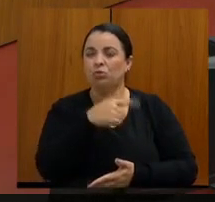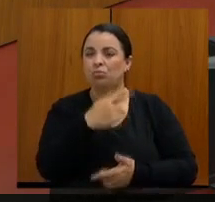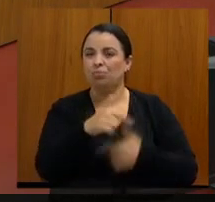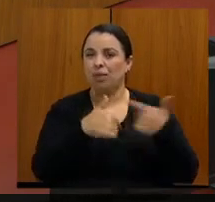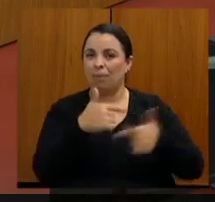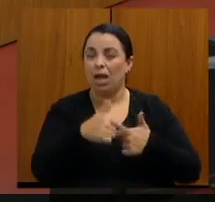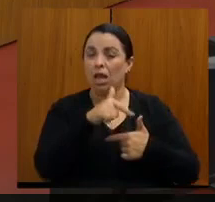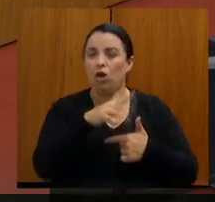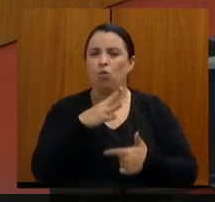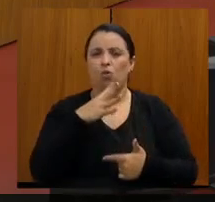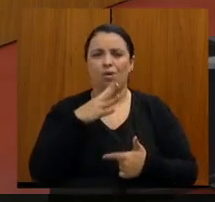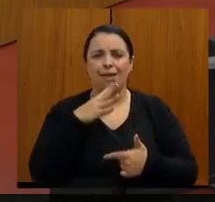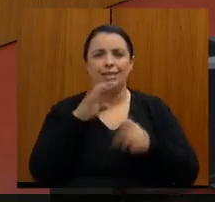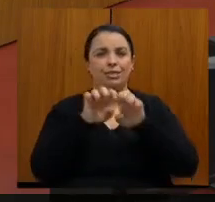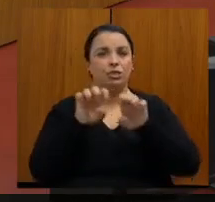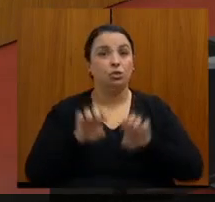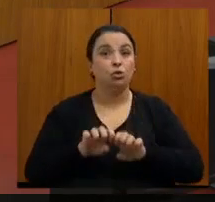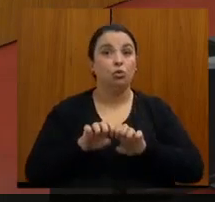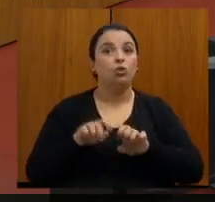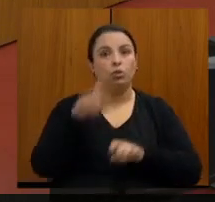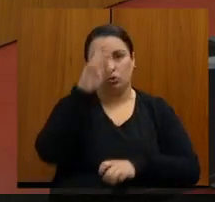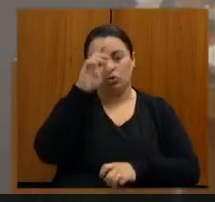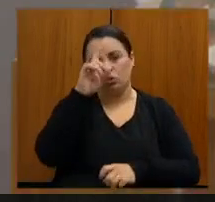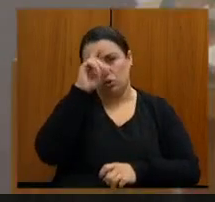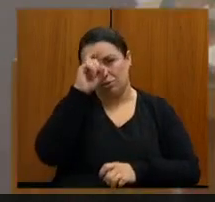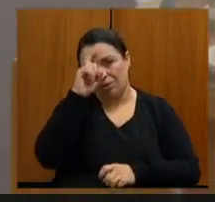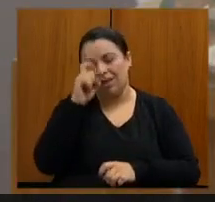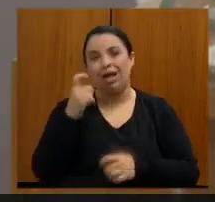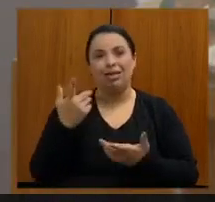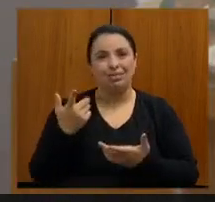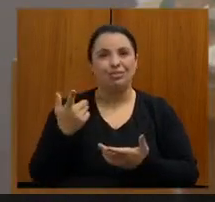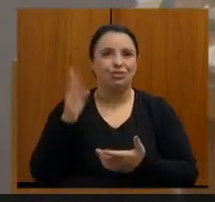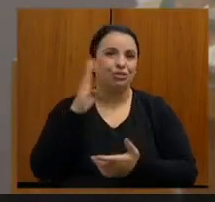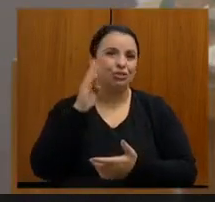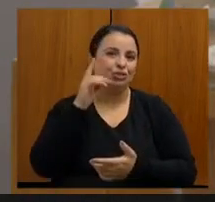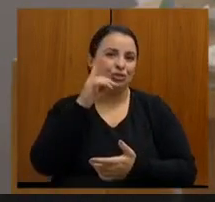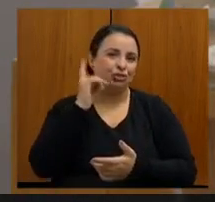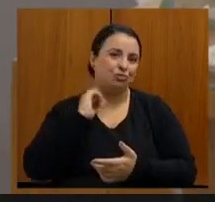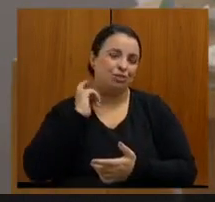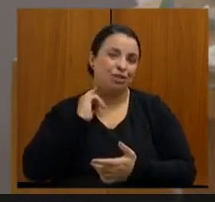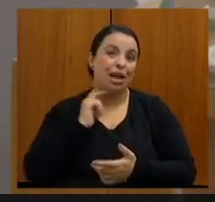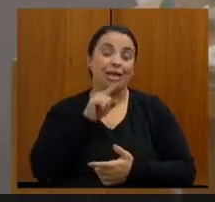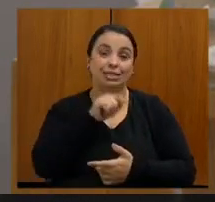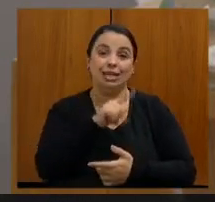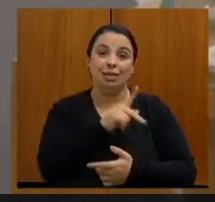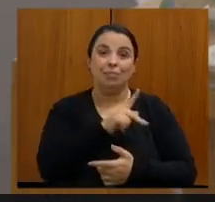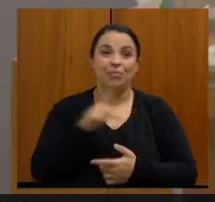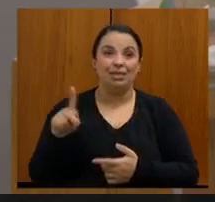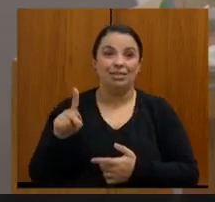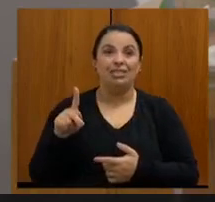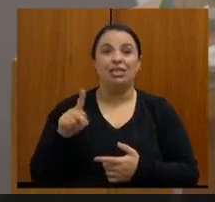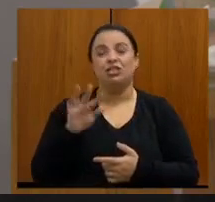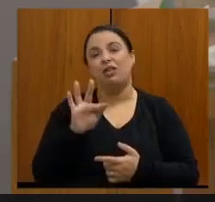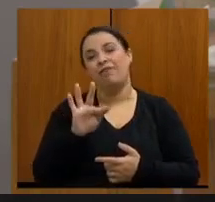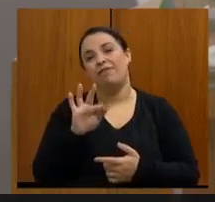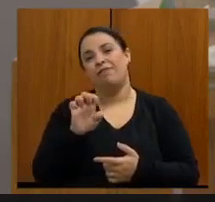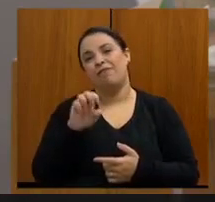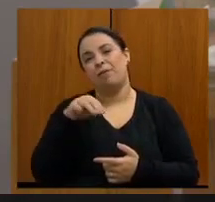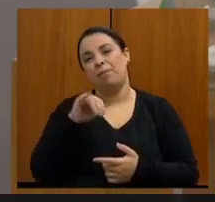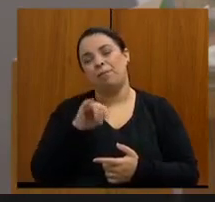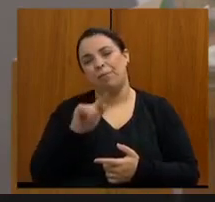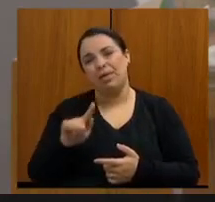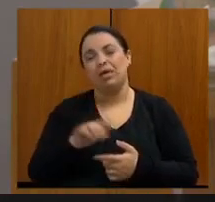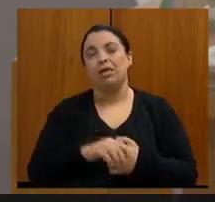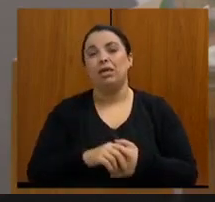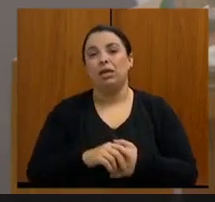que conhece a estrutura hospitalar do Estado, ele foi presidente da FEMIG, então foi um técnico que o governador Rôme Osema chamou para